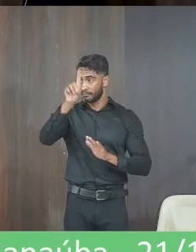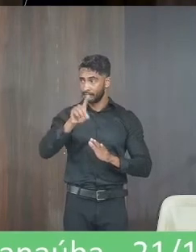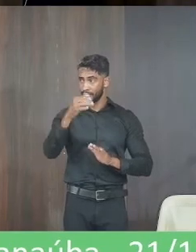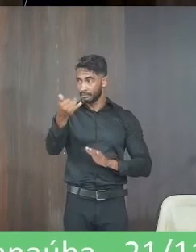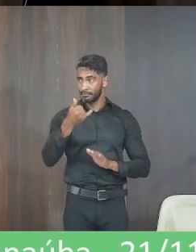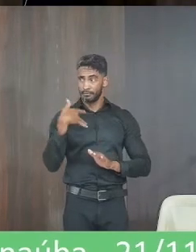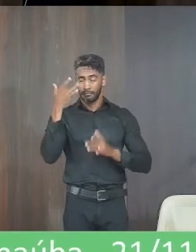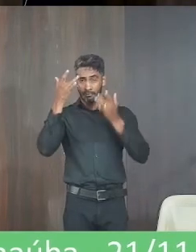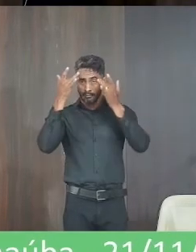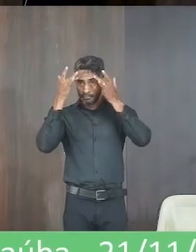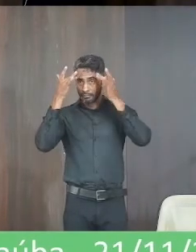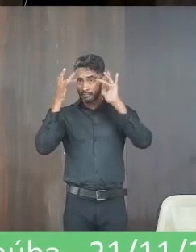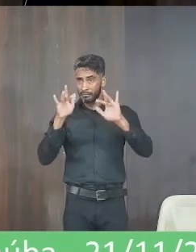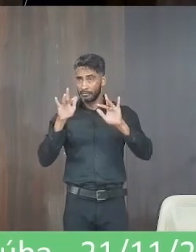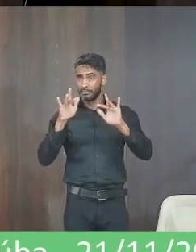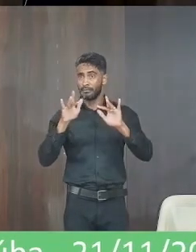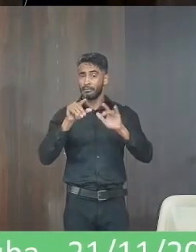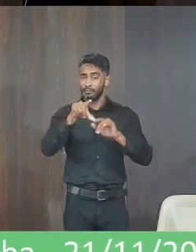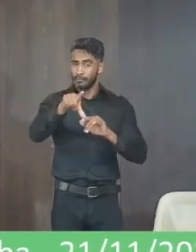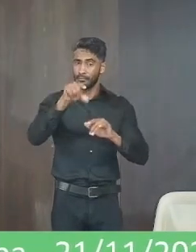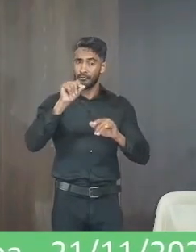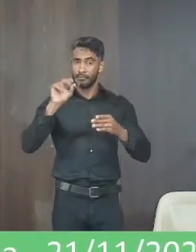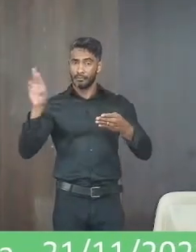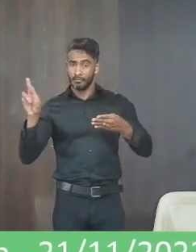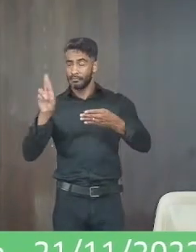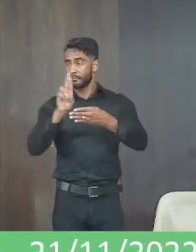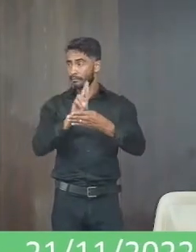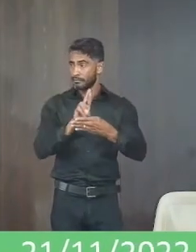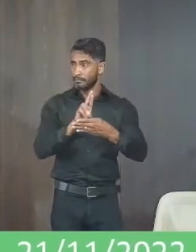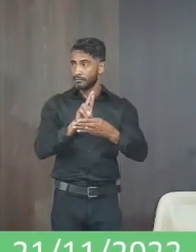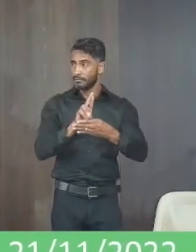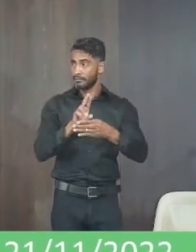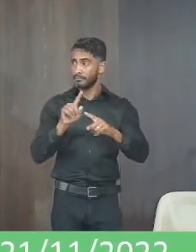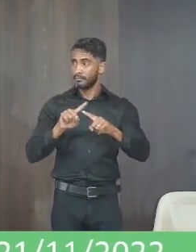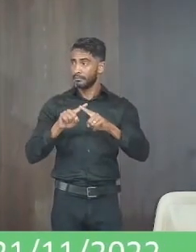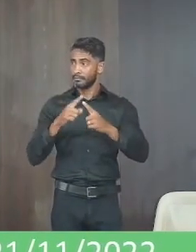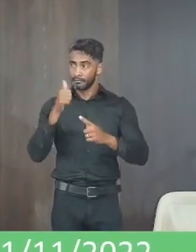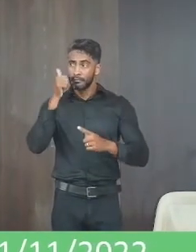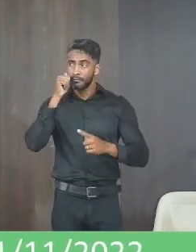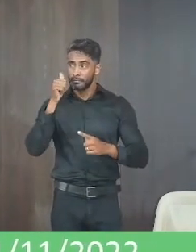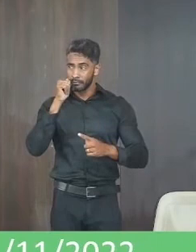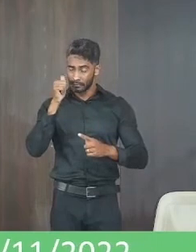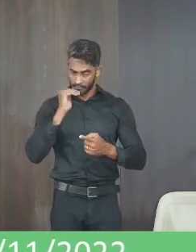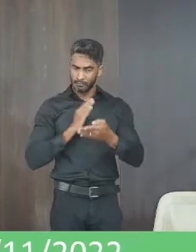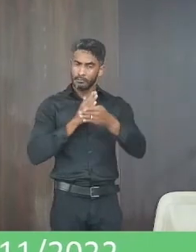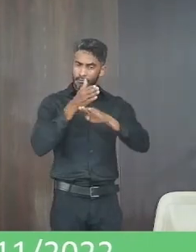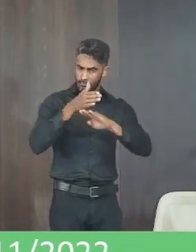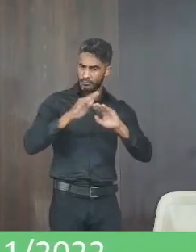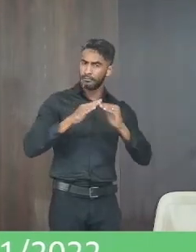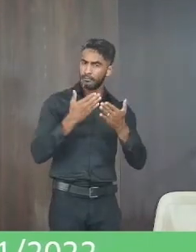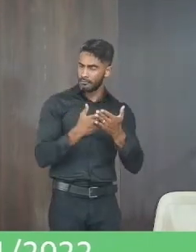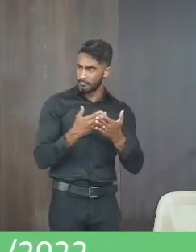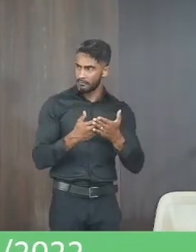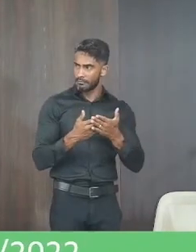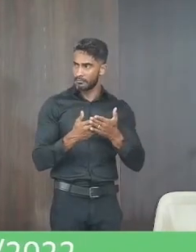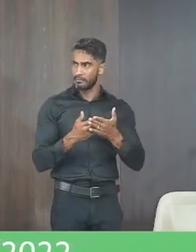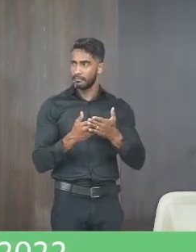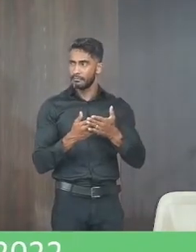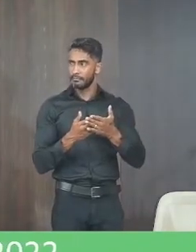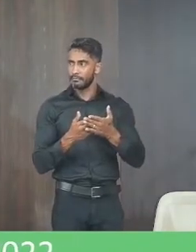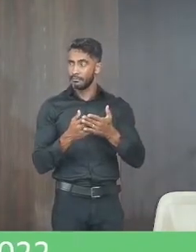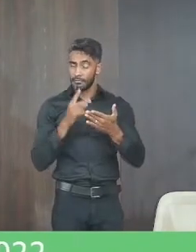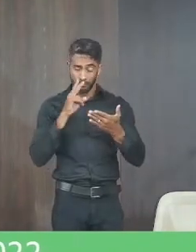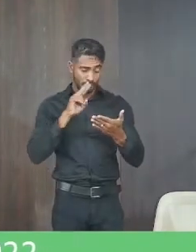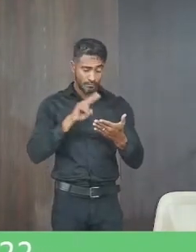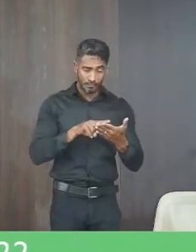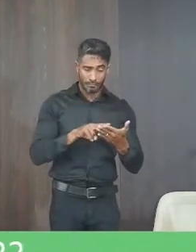me falou que não sabia dessa decisão da promotora mas a mãe esteve lá segunda mãe ela esteve lá e ela se recusou a olhar